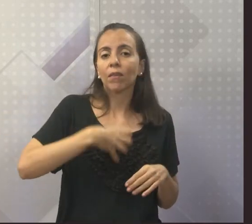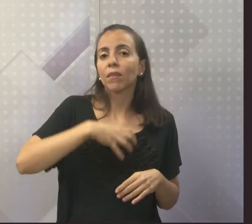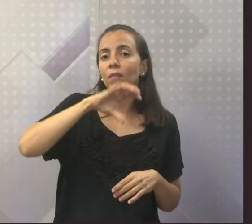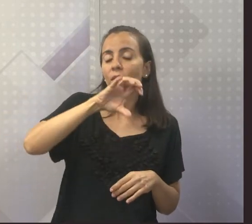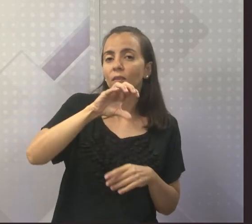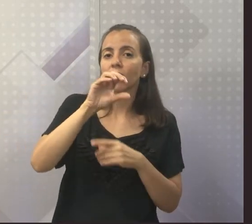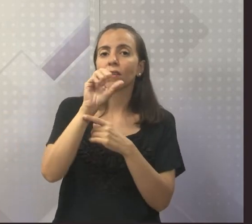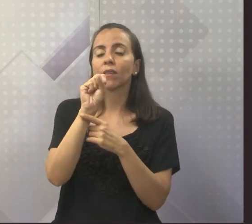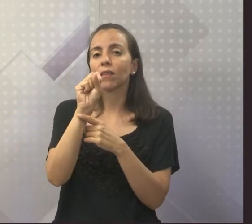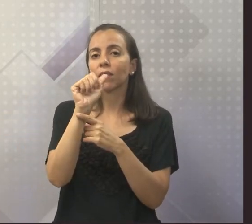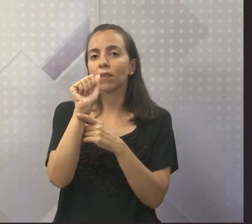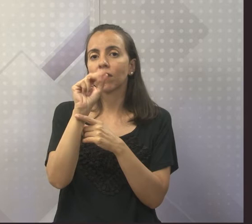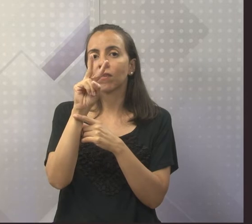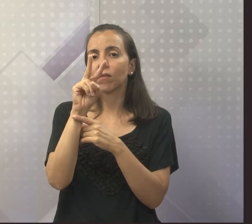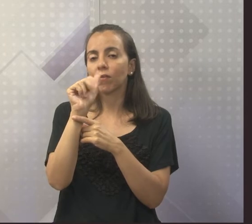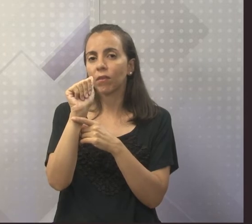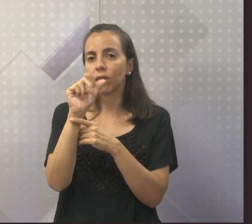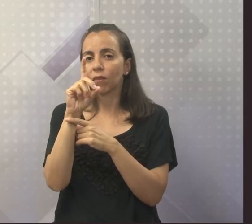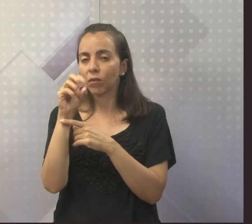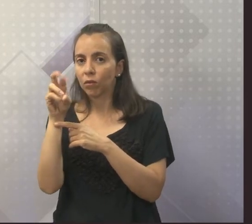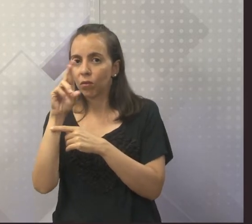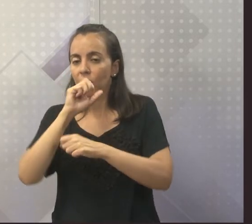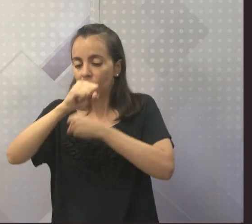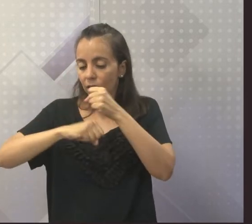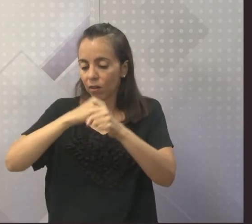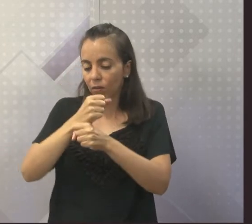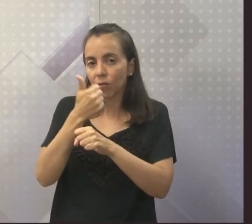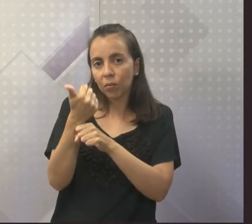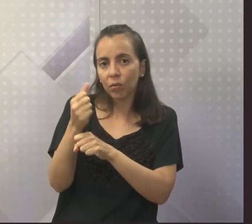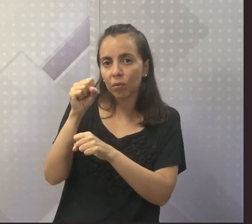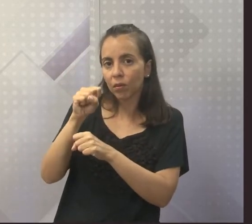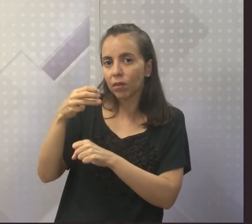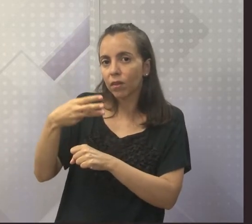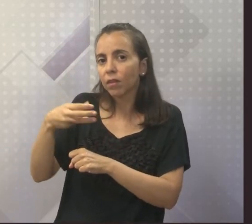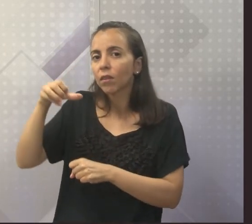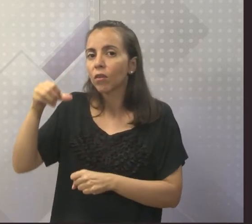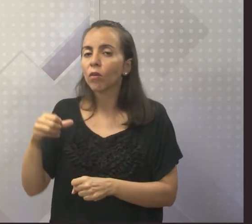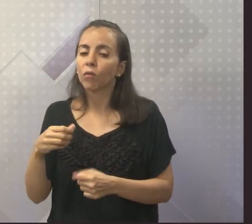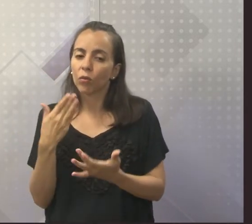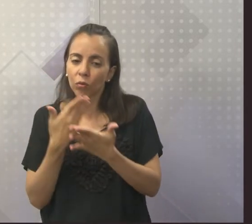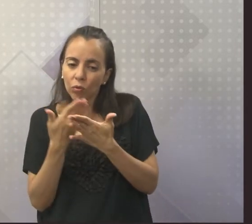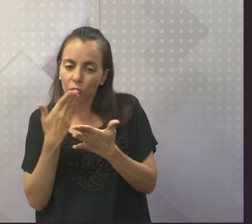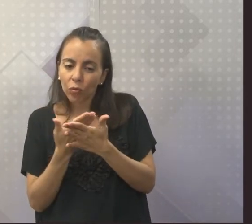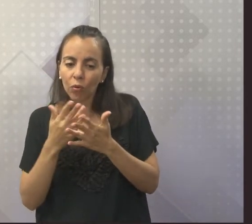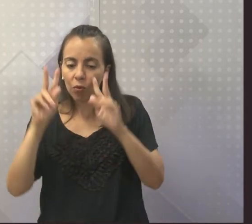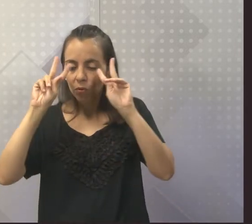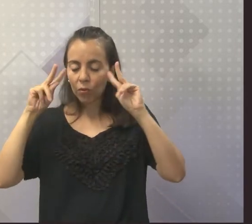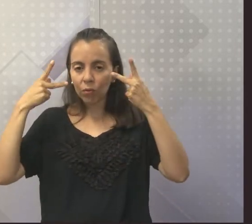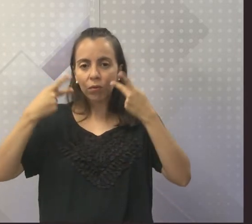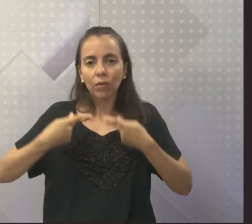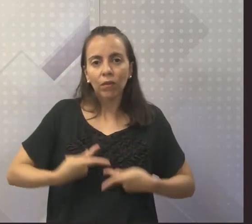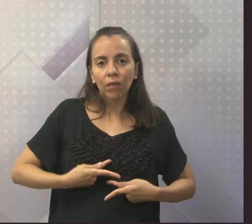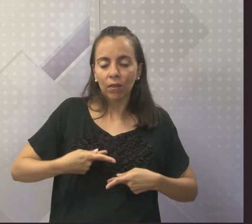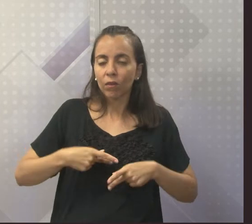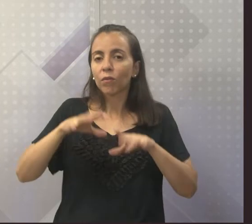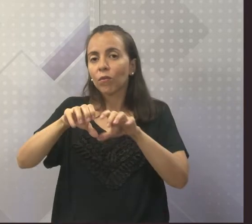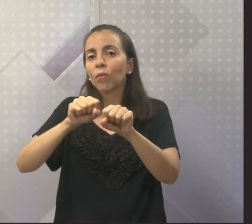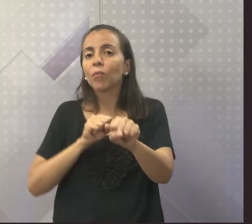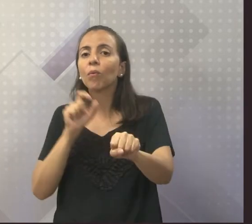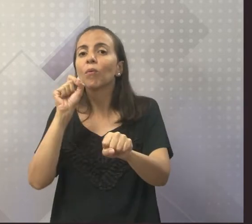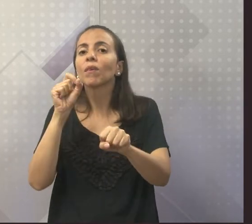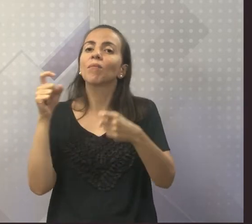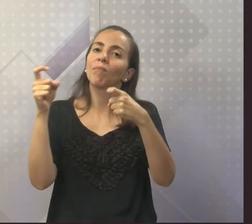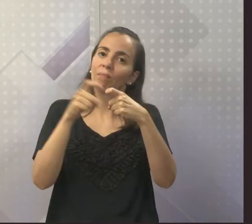1839, onde estudou Humanidade e se formou em Medicina.